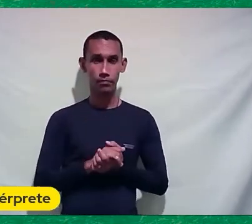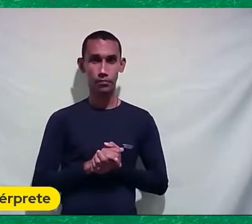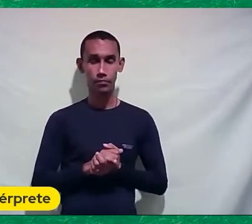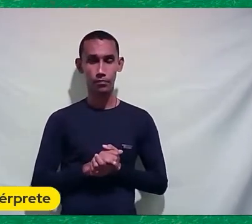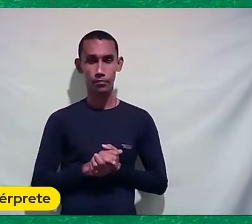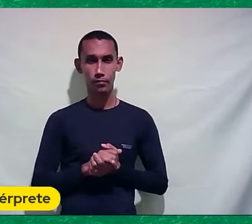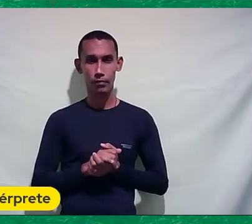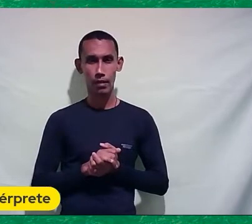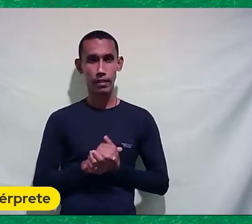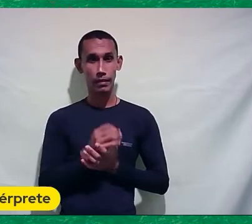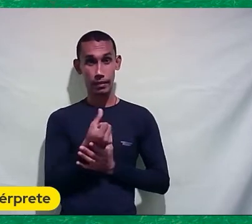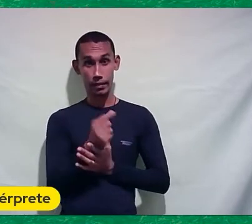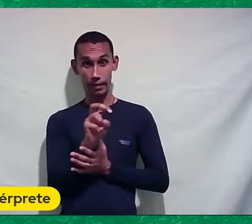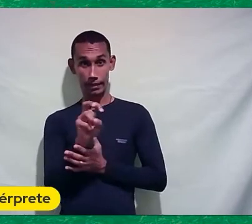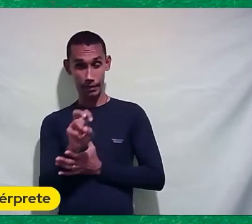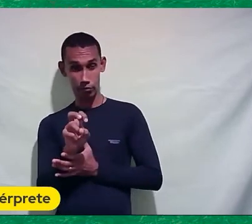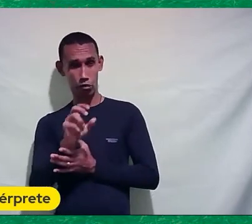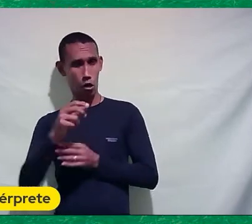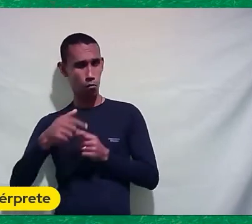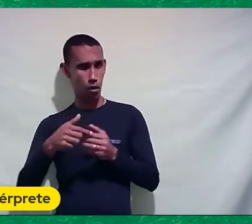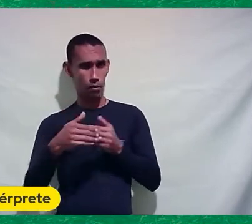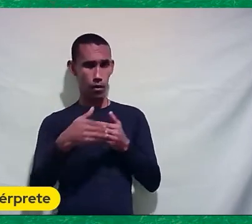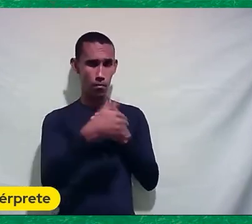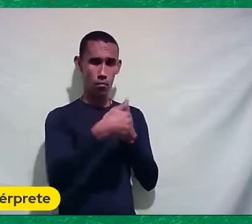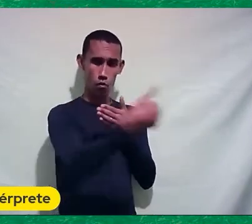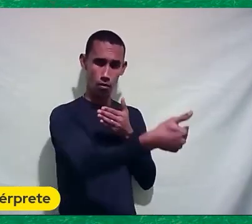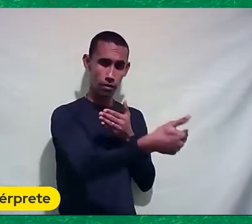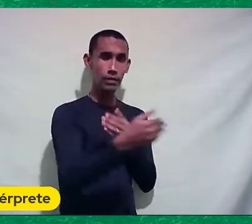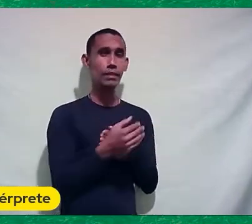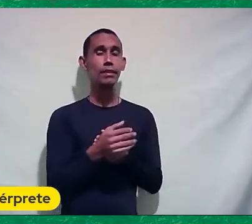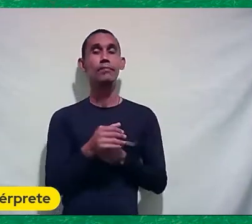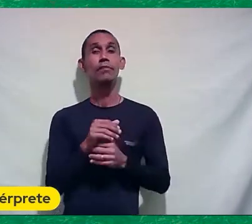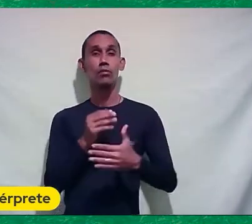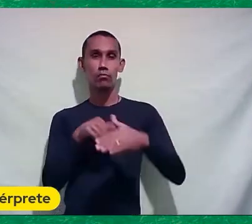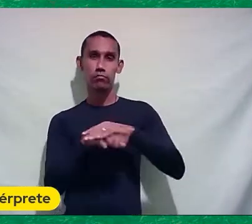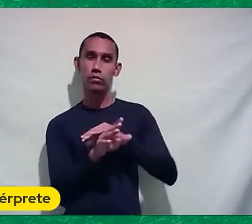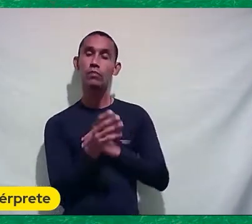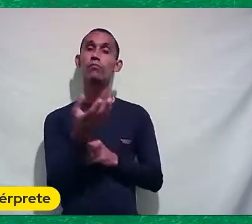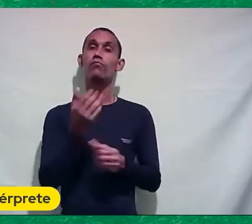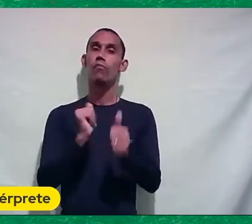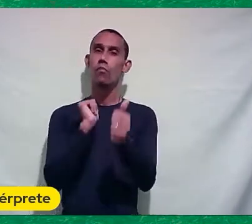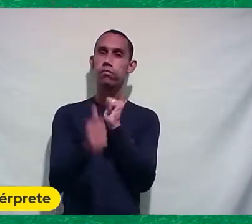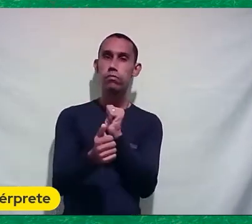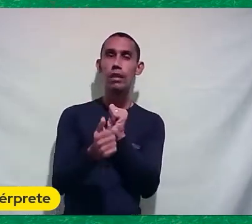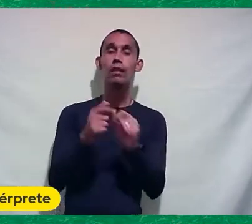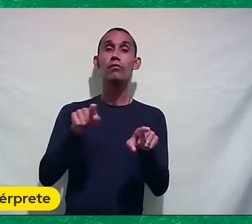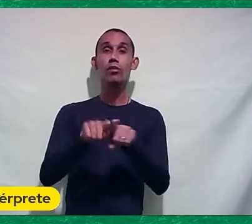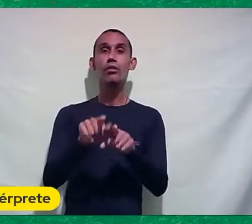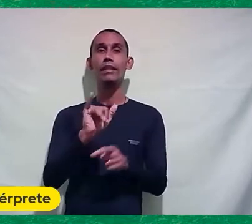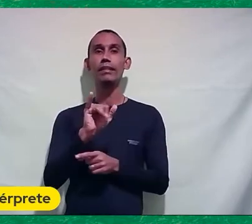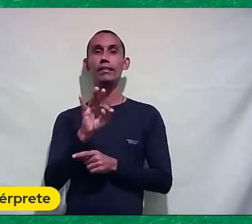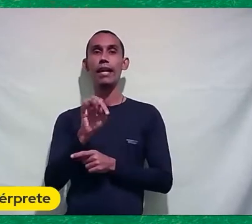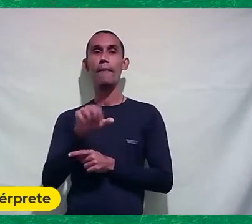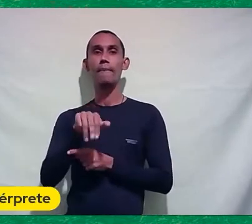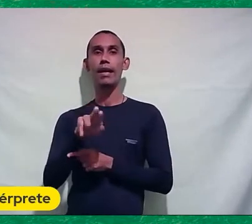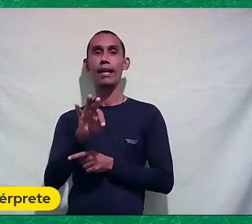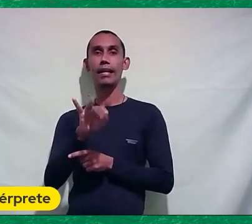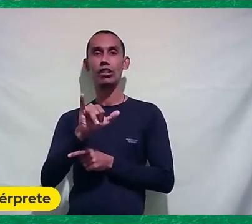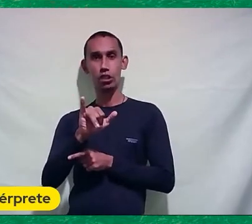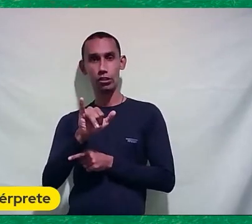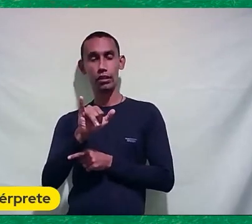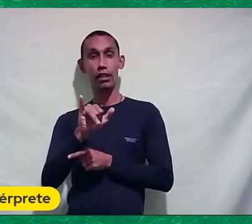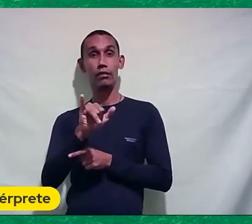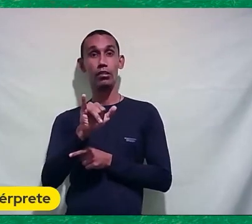Em 65 Logo depois Do Subterrâneo Ele fez um filme Para o Itamaraty Um filme de encomenda Um filme